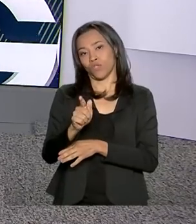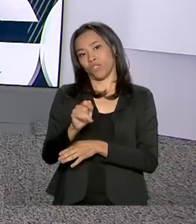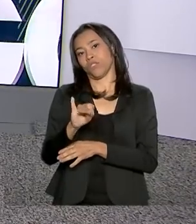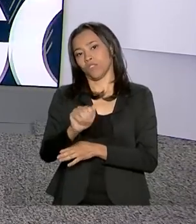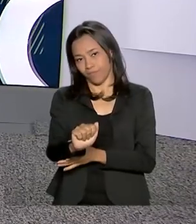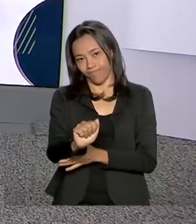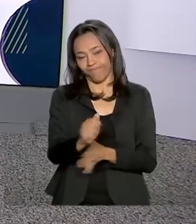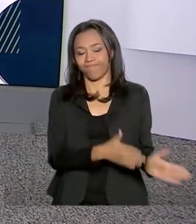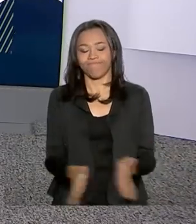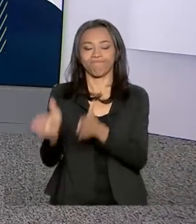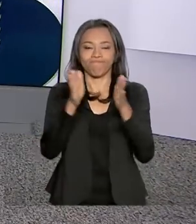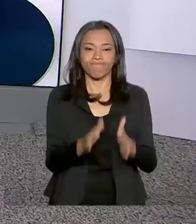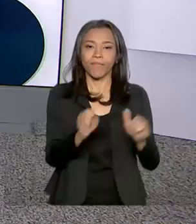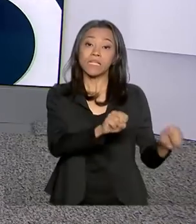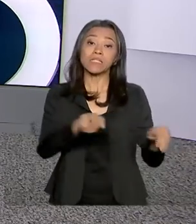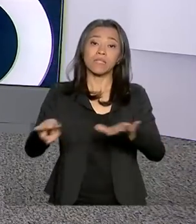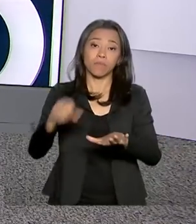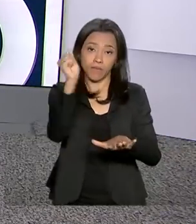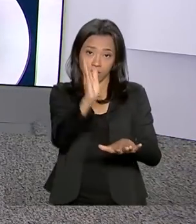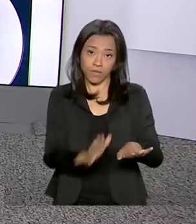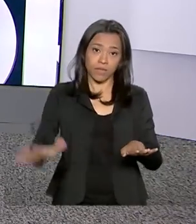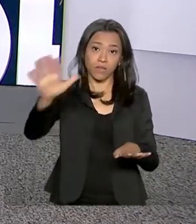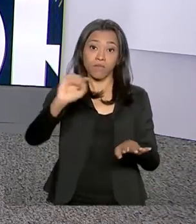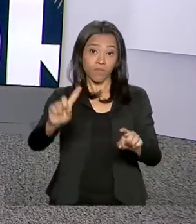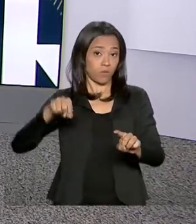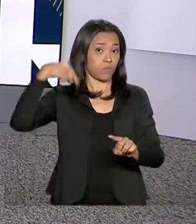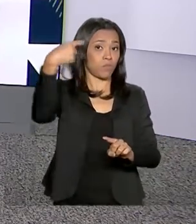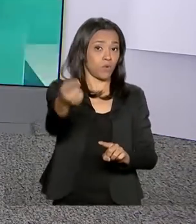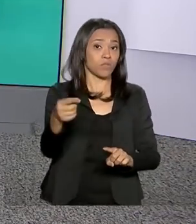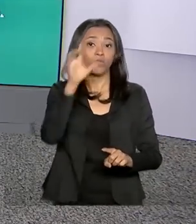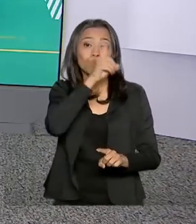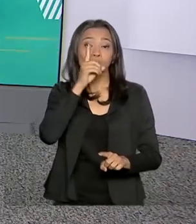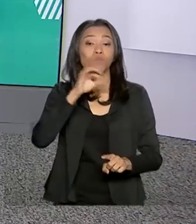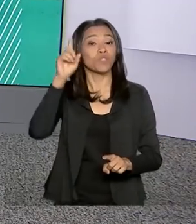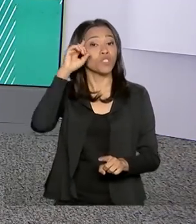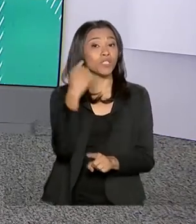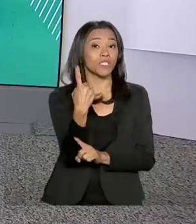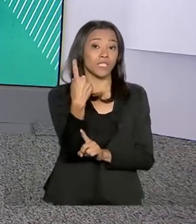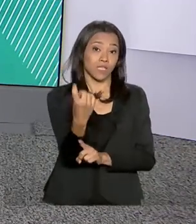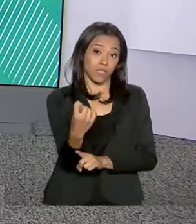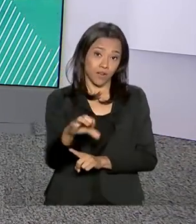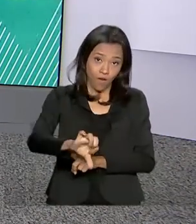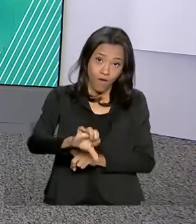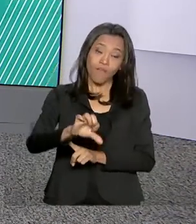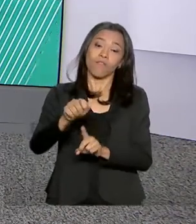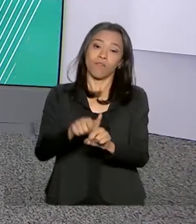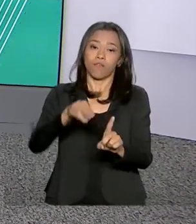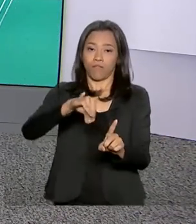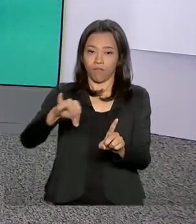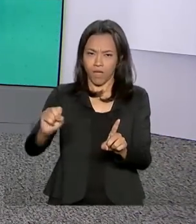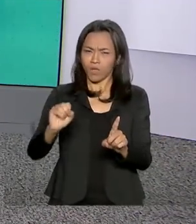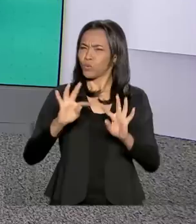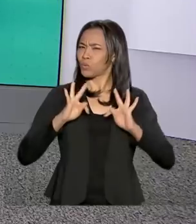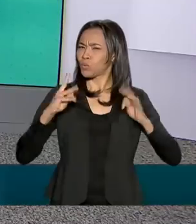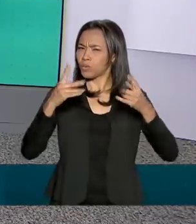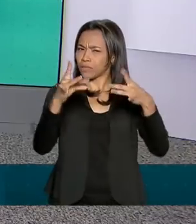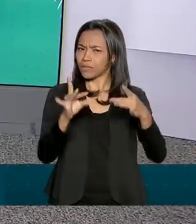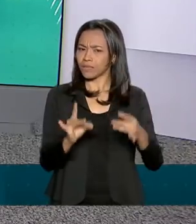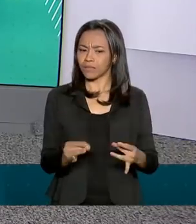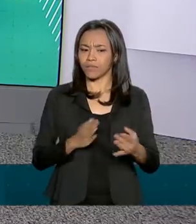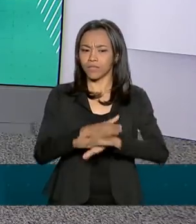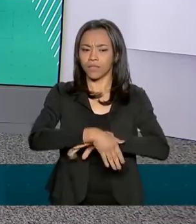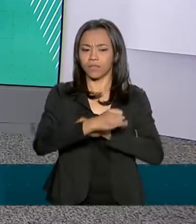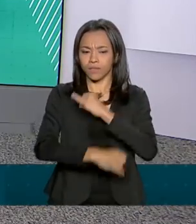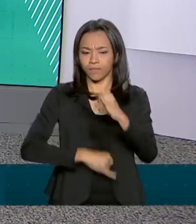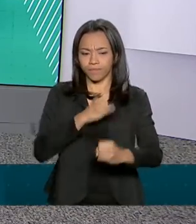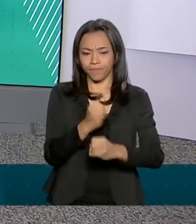A Semana Nacional de Museus vai até o próximo domingo, dia 19 de maio. A programação completa está no site do